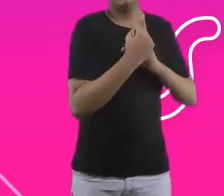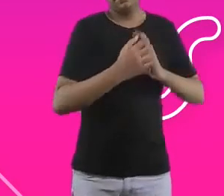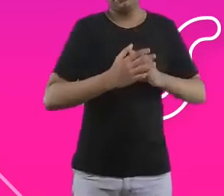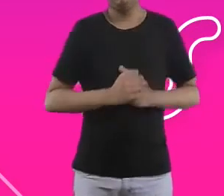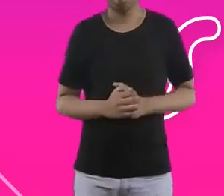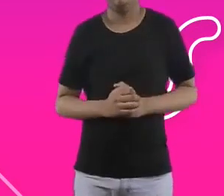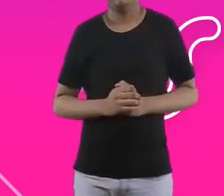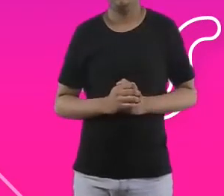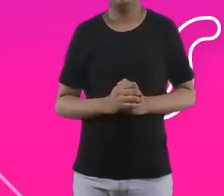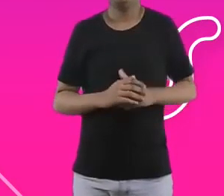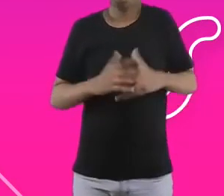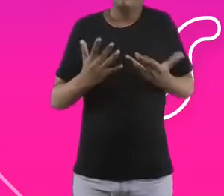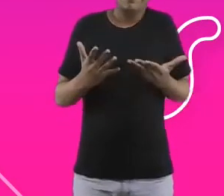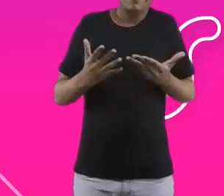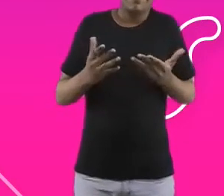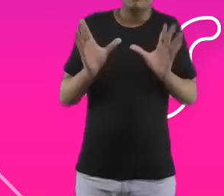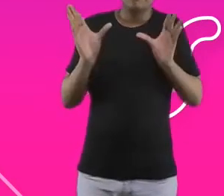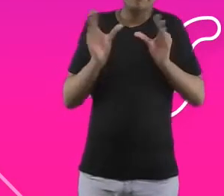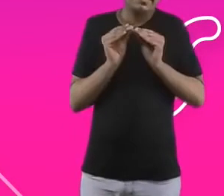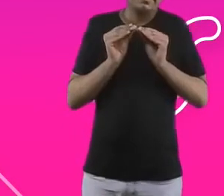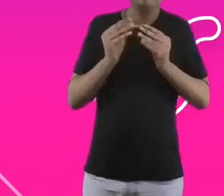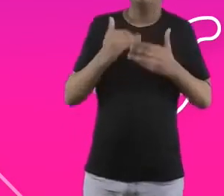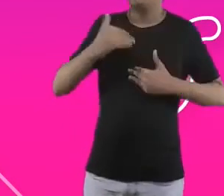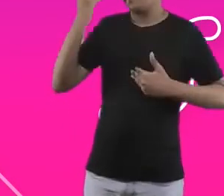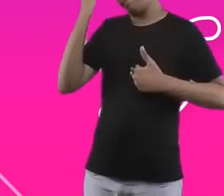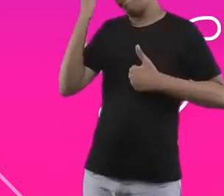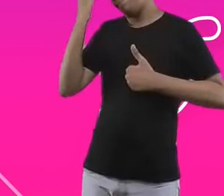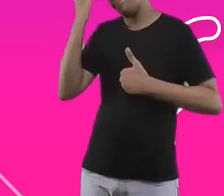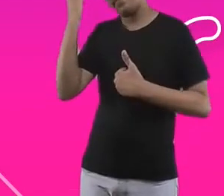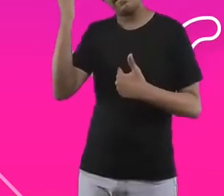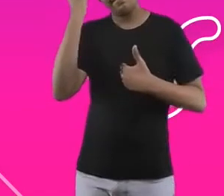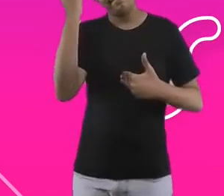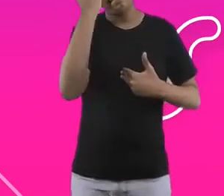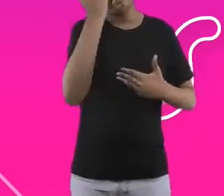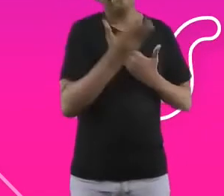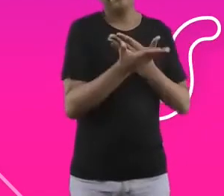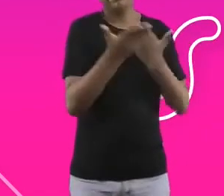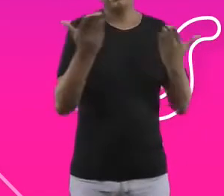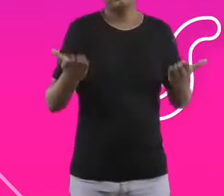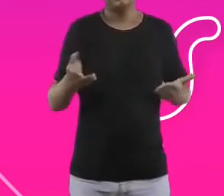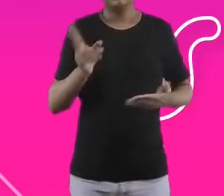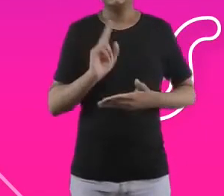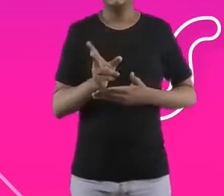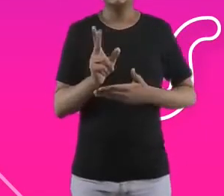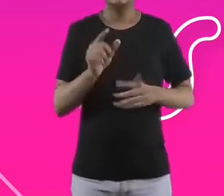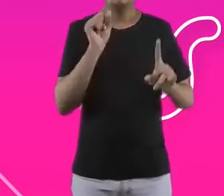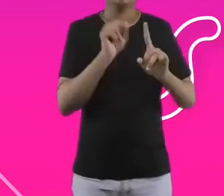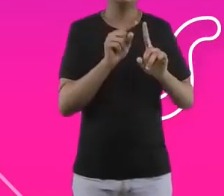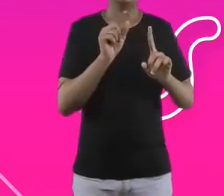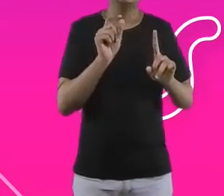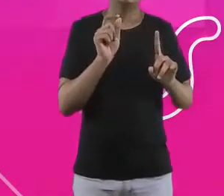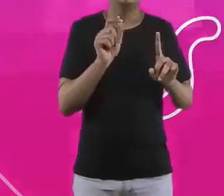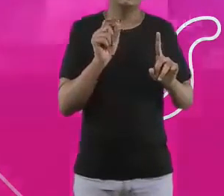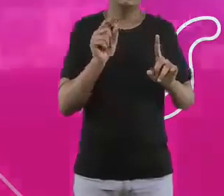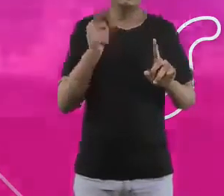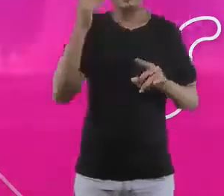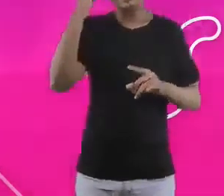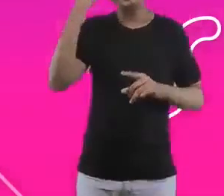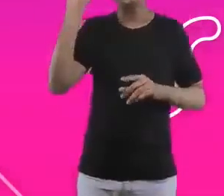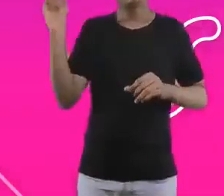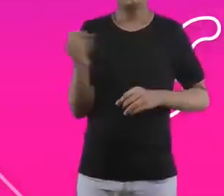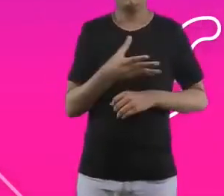Era isso. Eu queria agradecer muito a vocês, dizer que a gente está sempre buscando realmente muitas formas de inovar, muitas possibilidades,